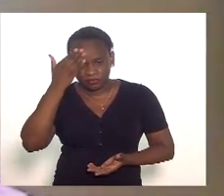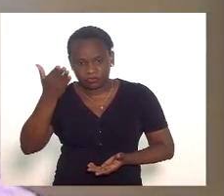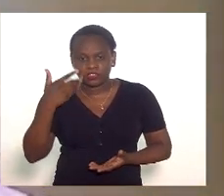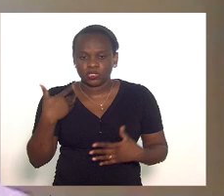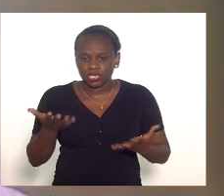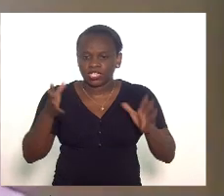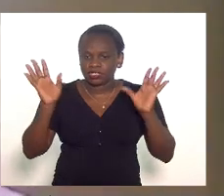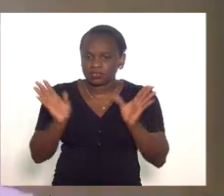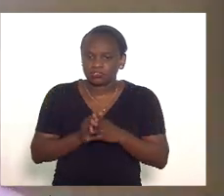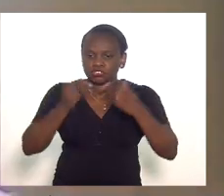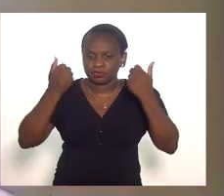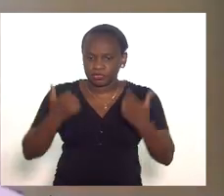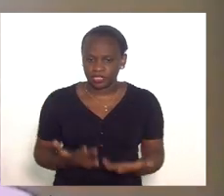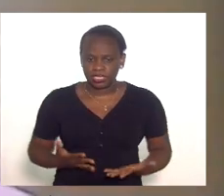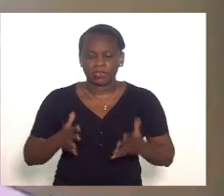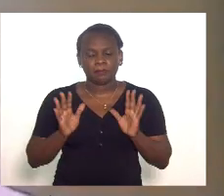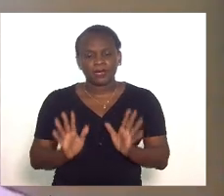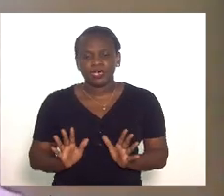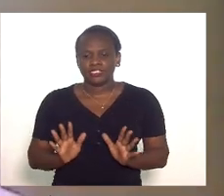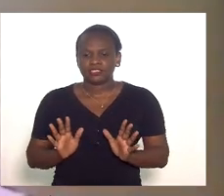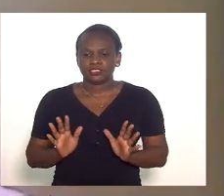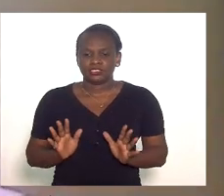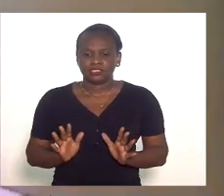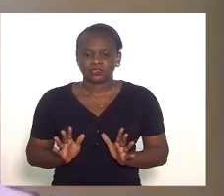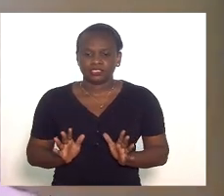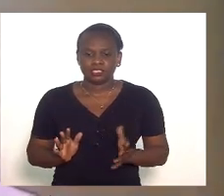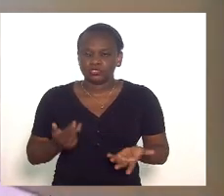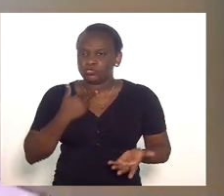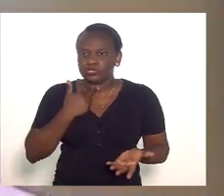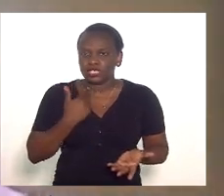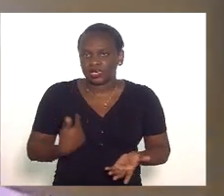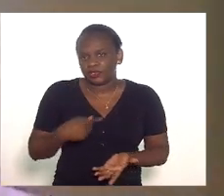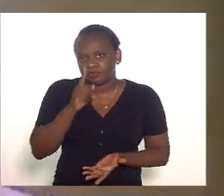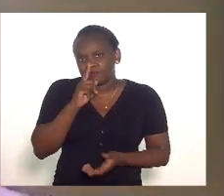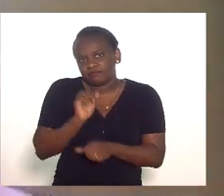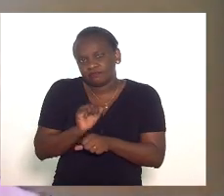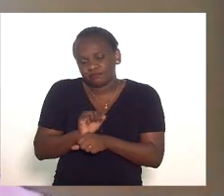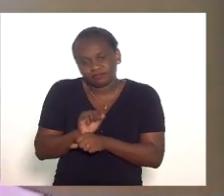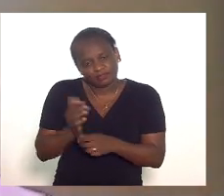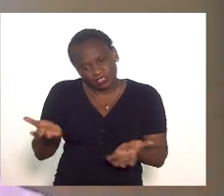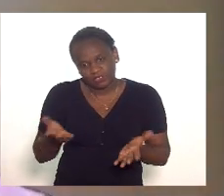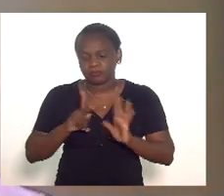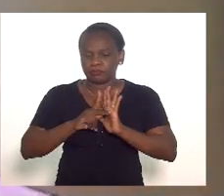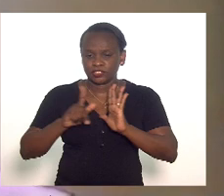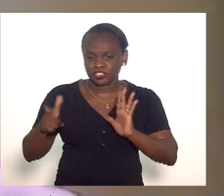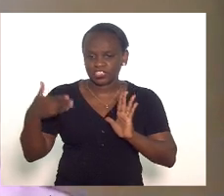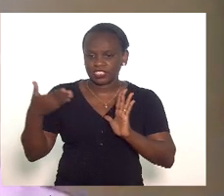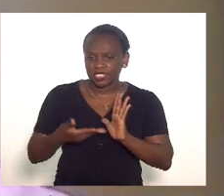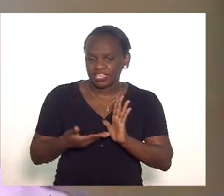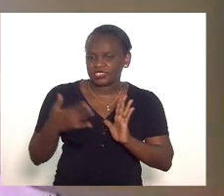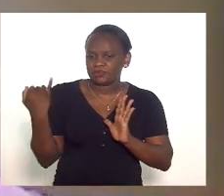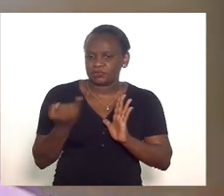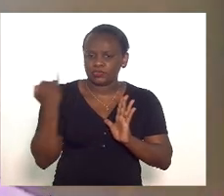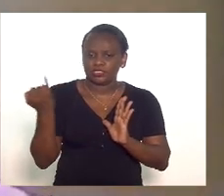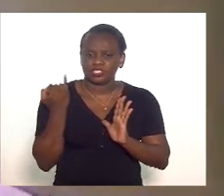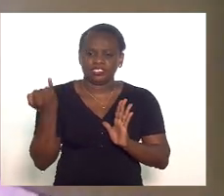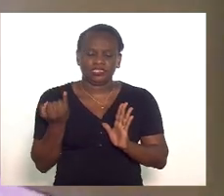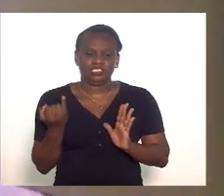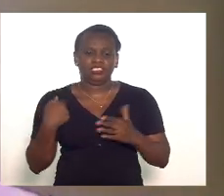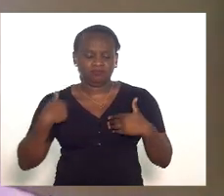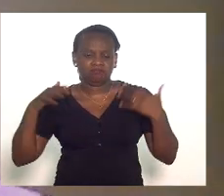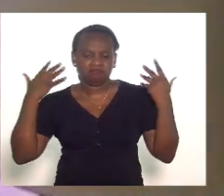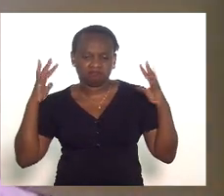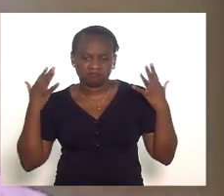ser muito breve mas não poderia ficar em silêncio diante desse projeto tão importante eu